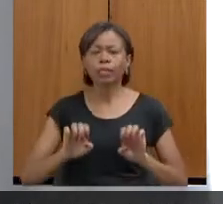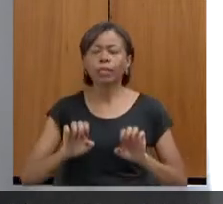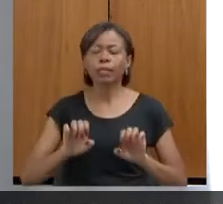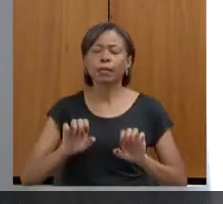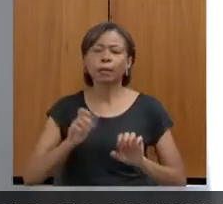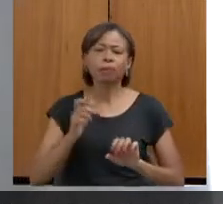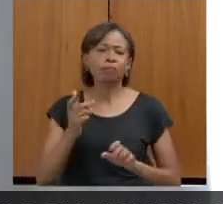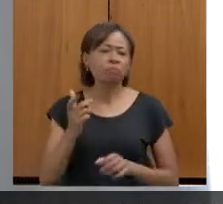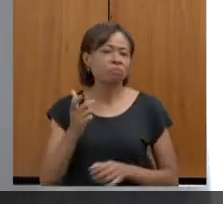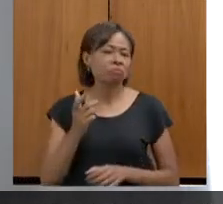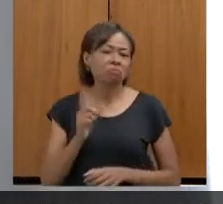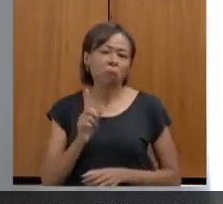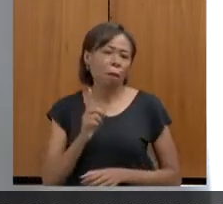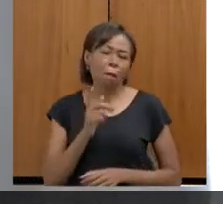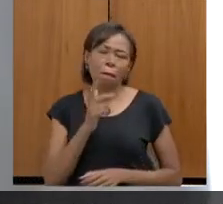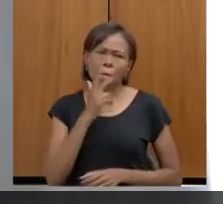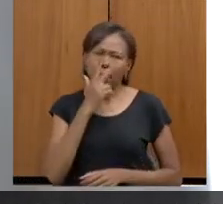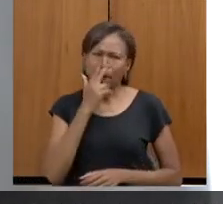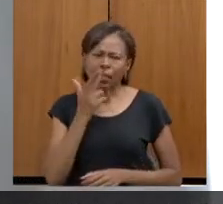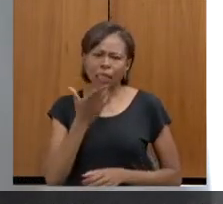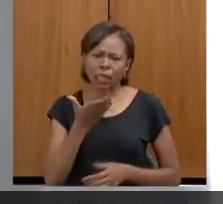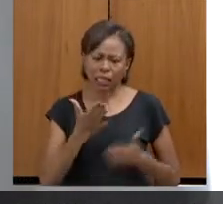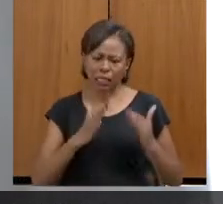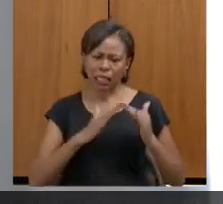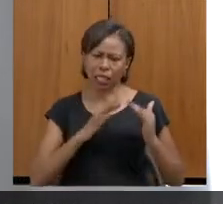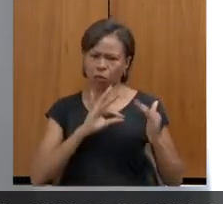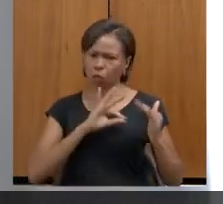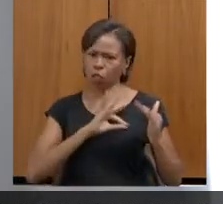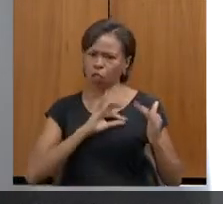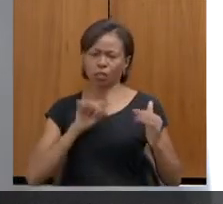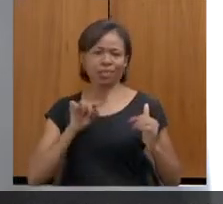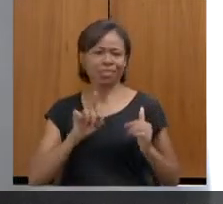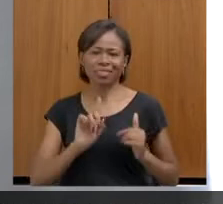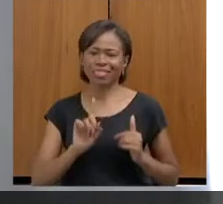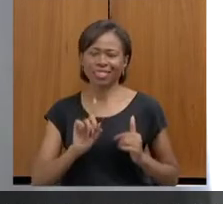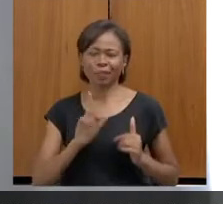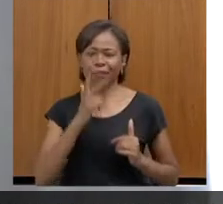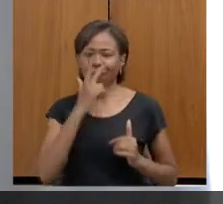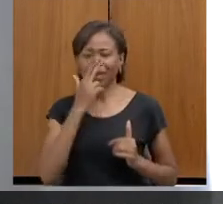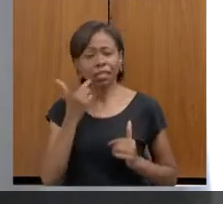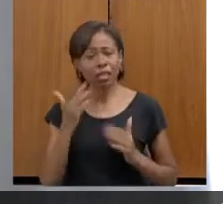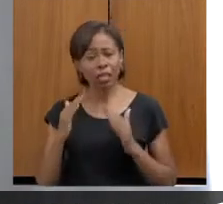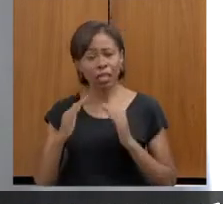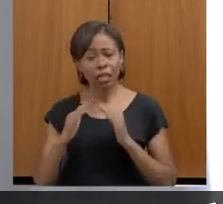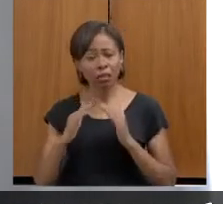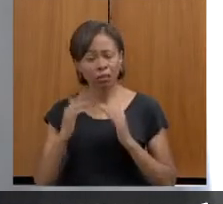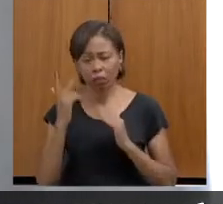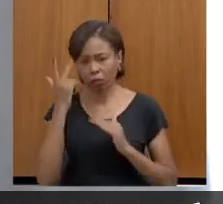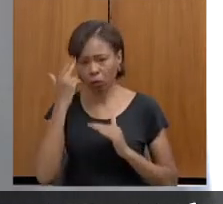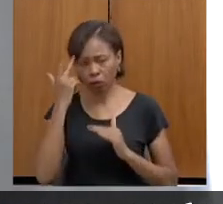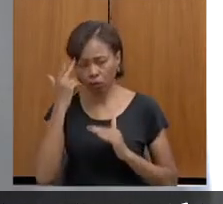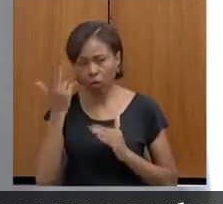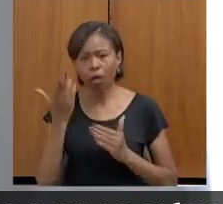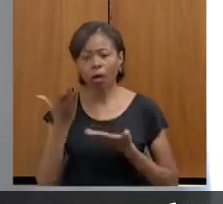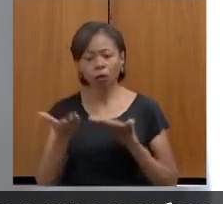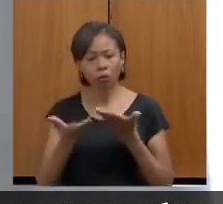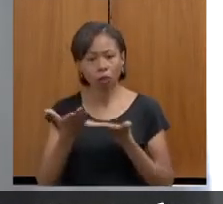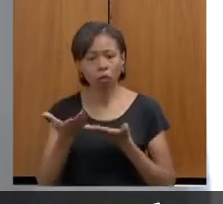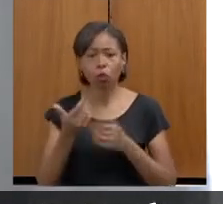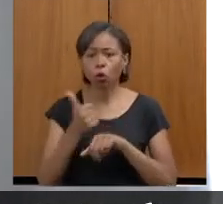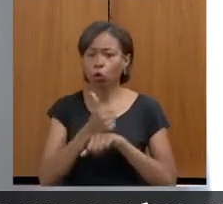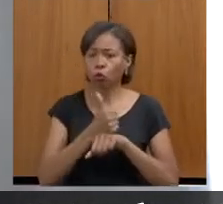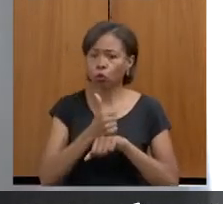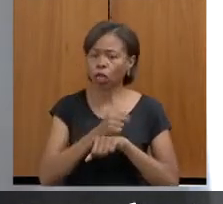parece uma delegacia de polícia, ela parece realmente uma casa e possibilitar esse atendimento também multidisciplinar, a